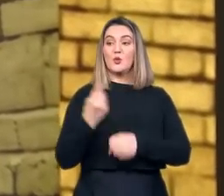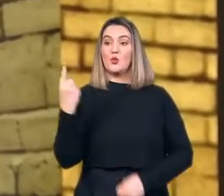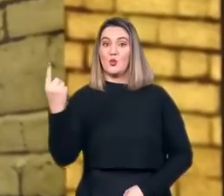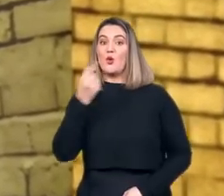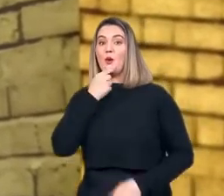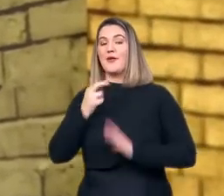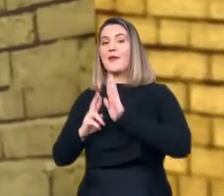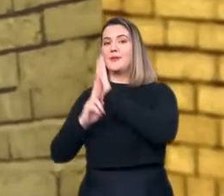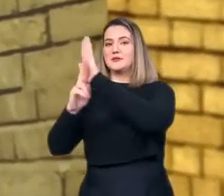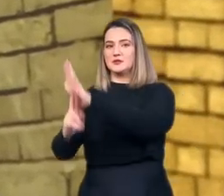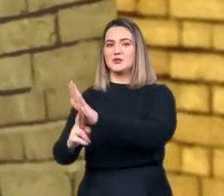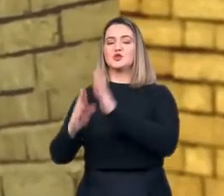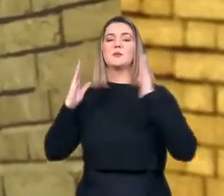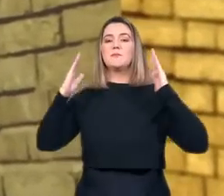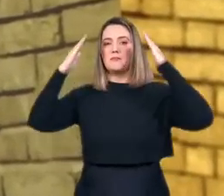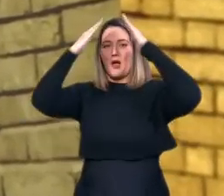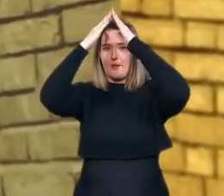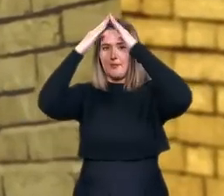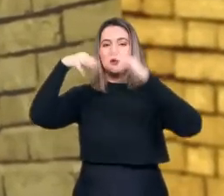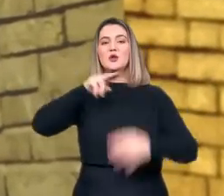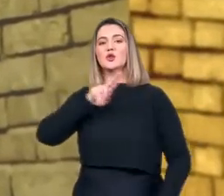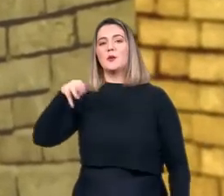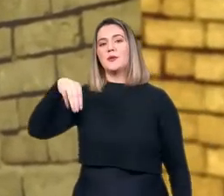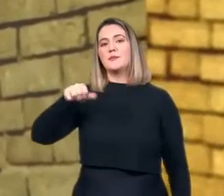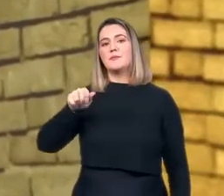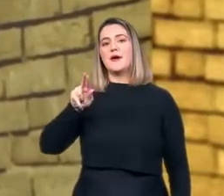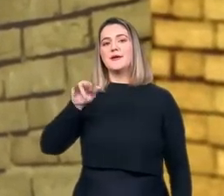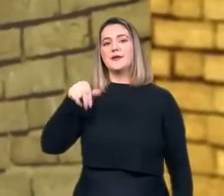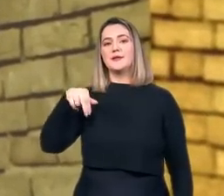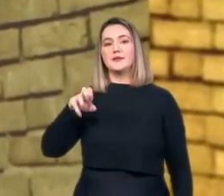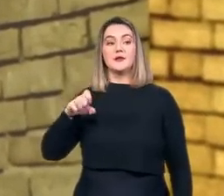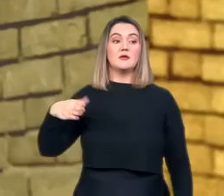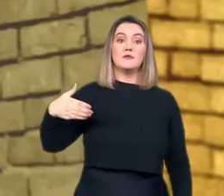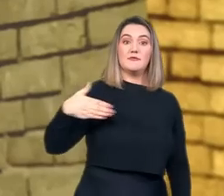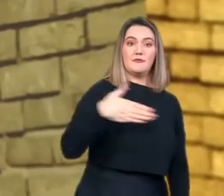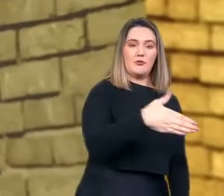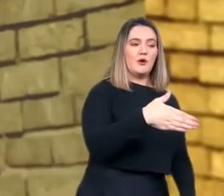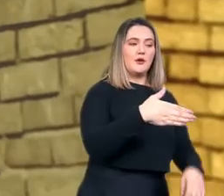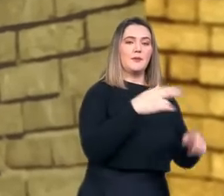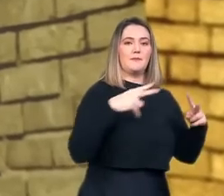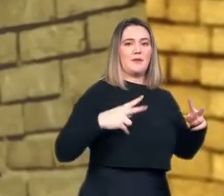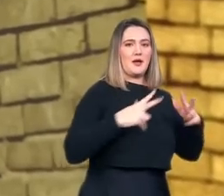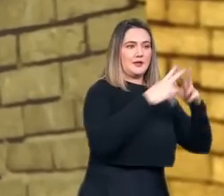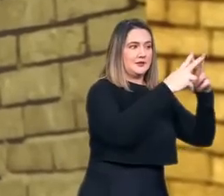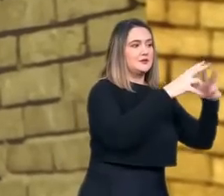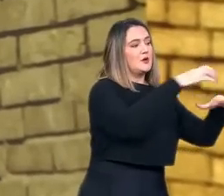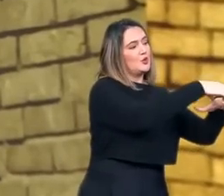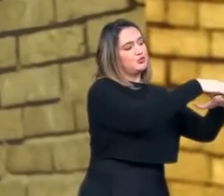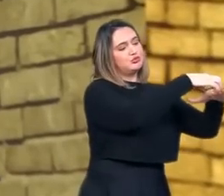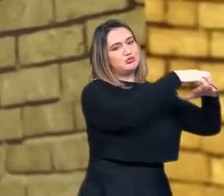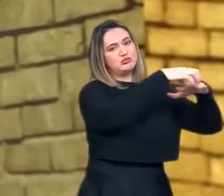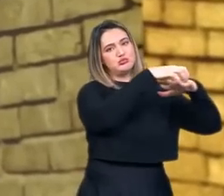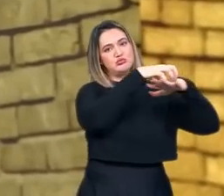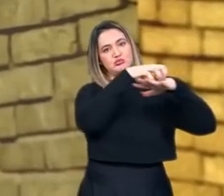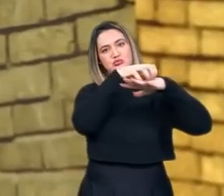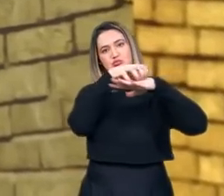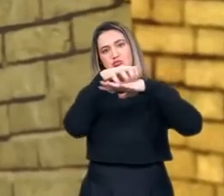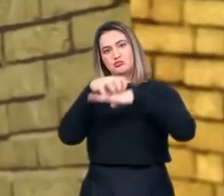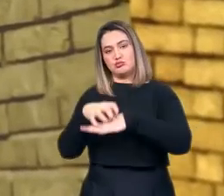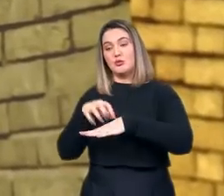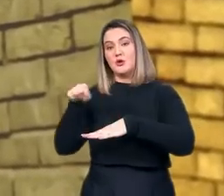Marini, foi enviado a Paris para trazer de volta os documentos da Inquisição para Roma.